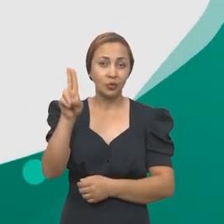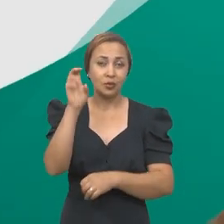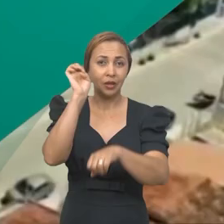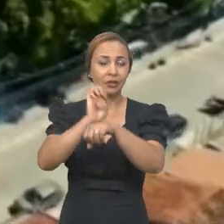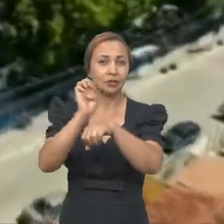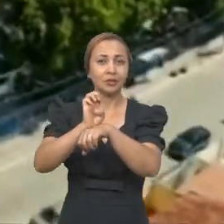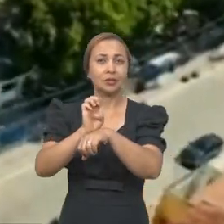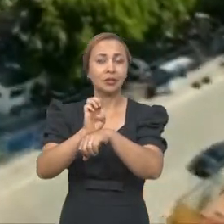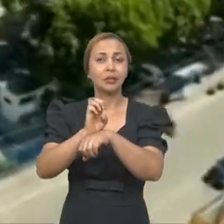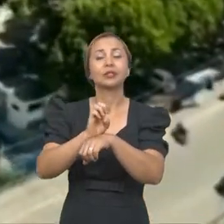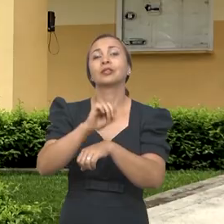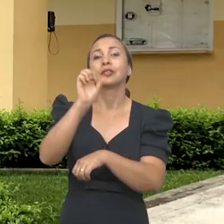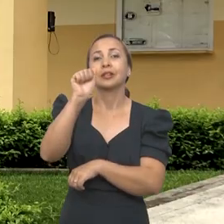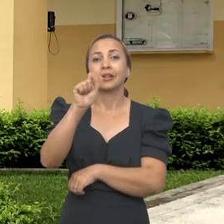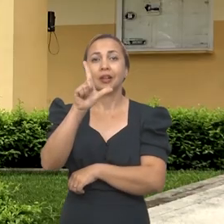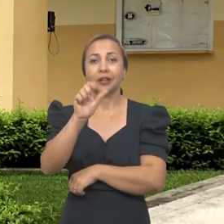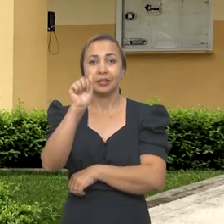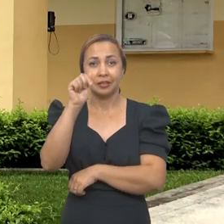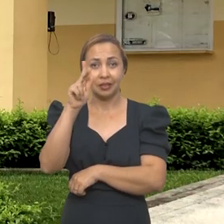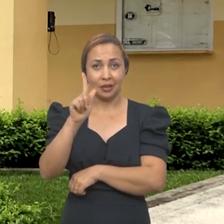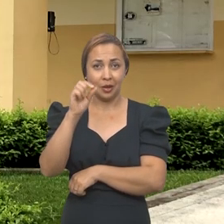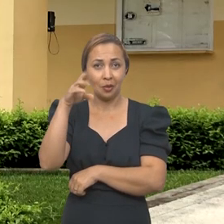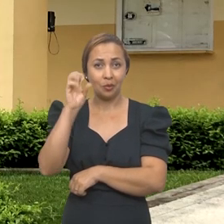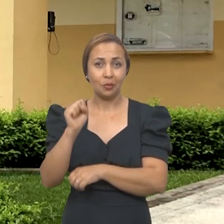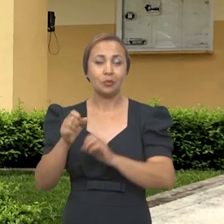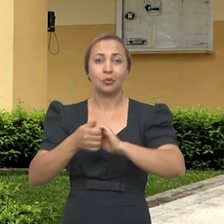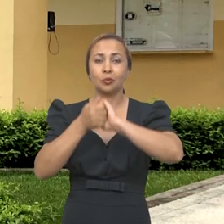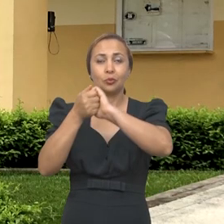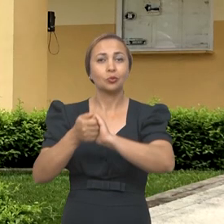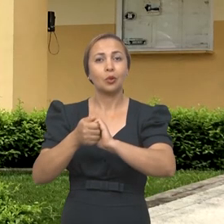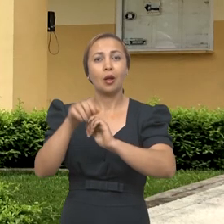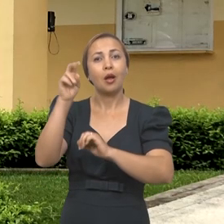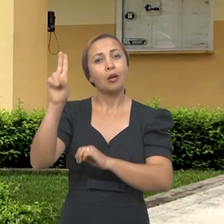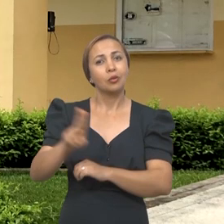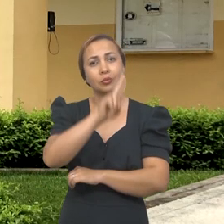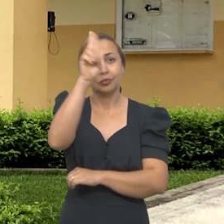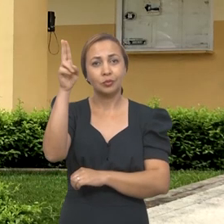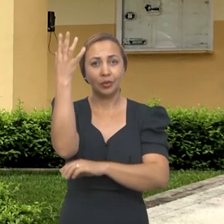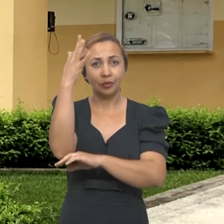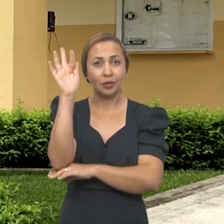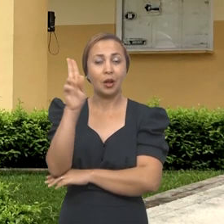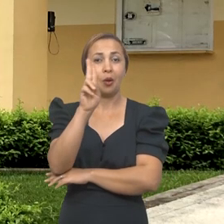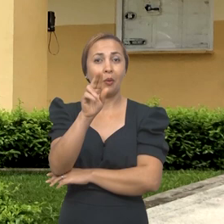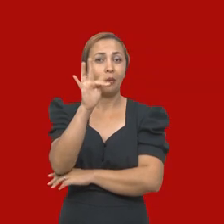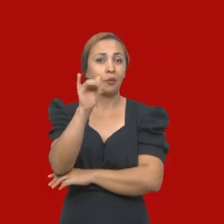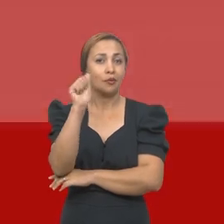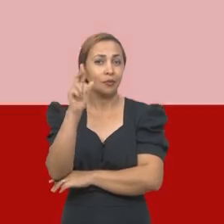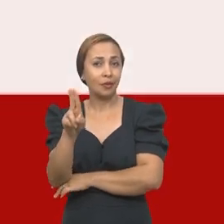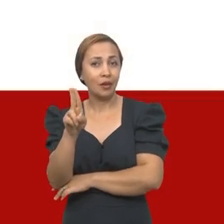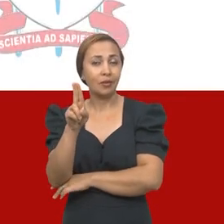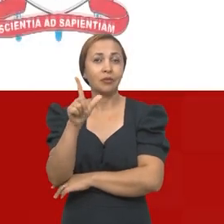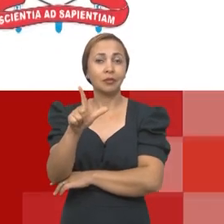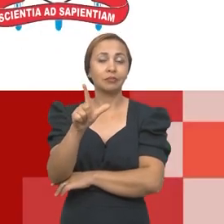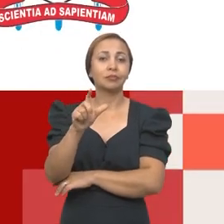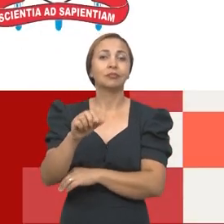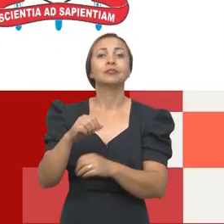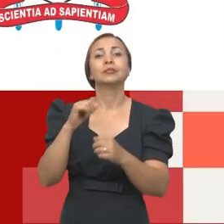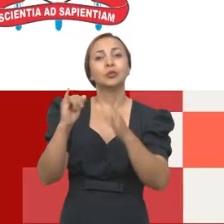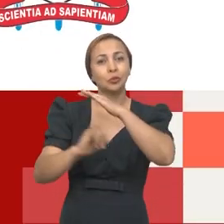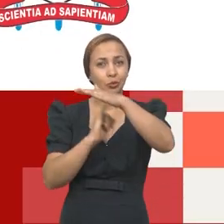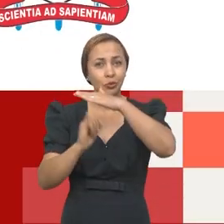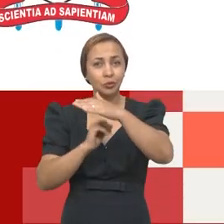A Universidade Estadual de Alagoas UNEAL com a Universidade Federal de Alagoas UFAL